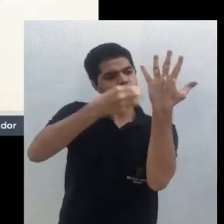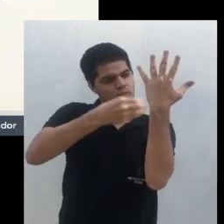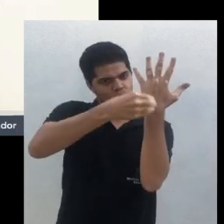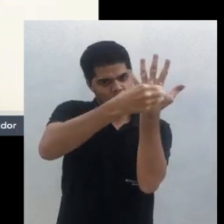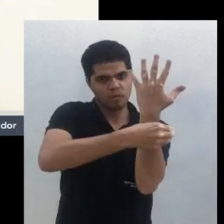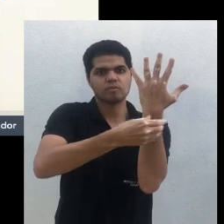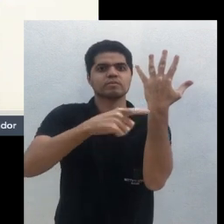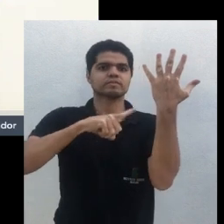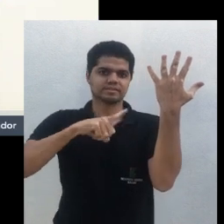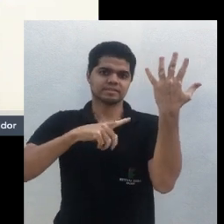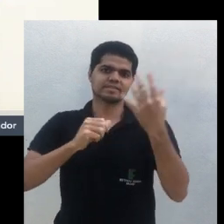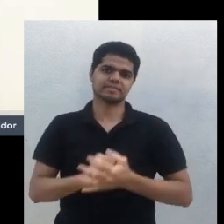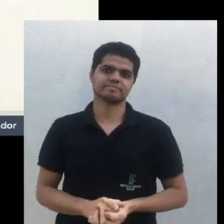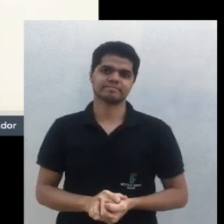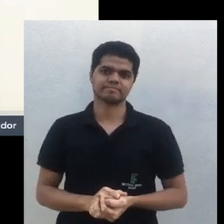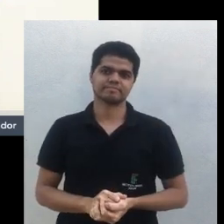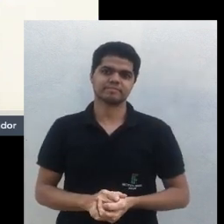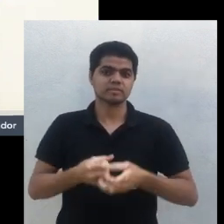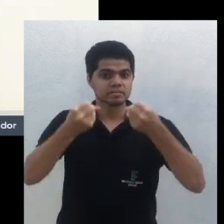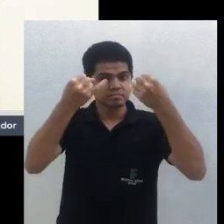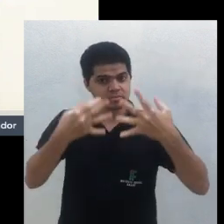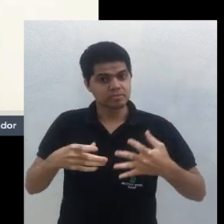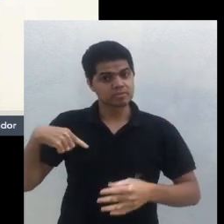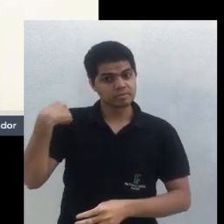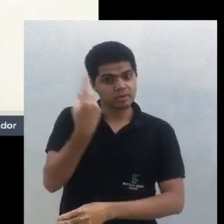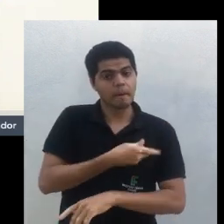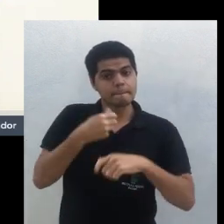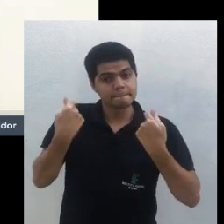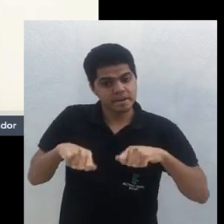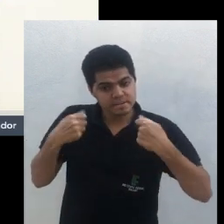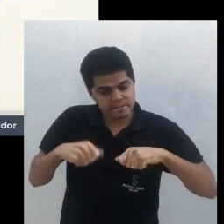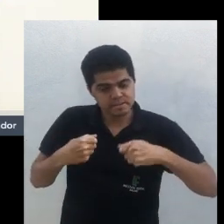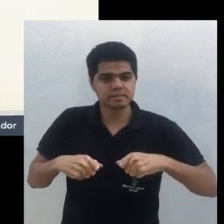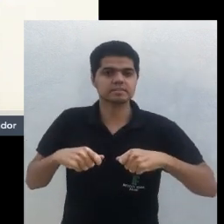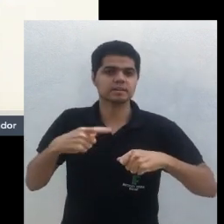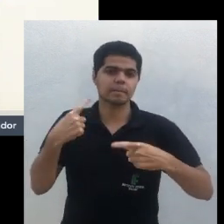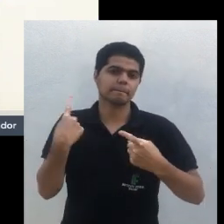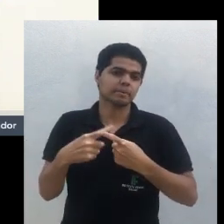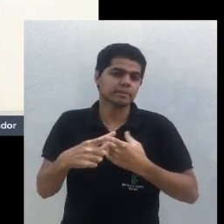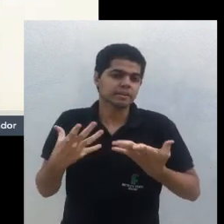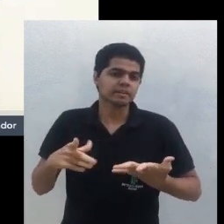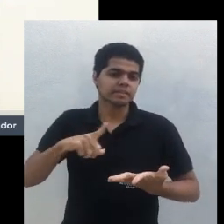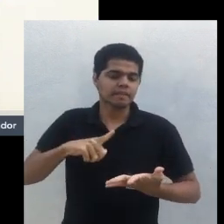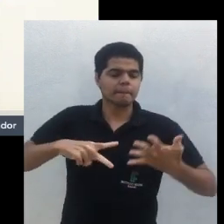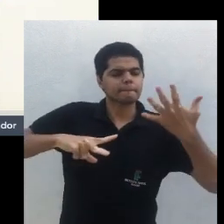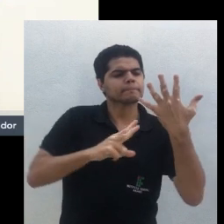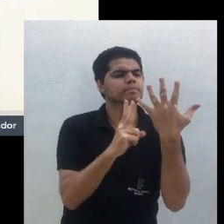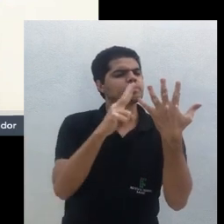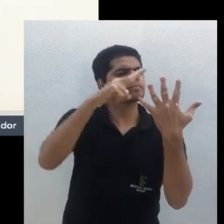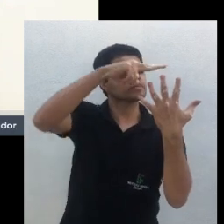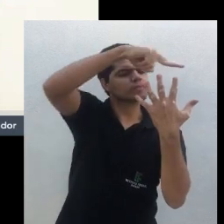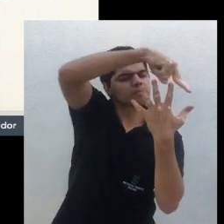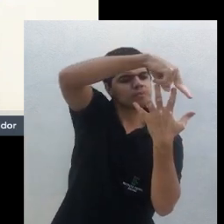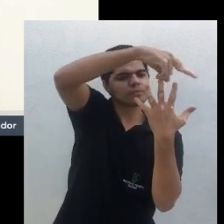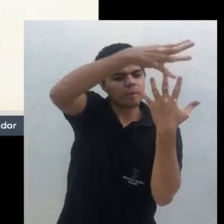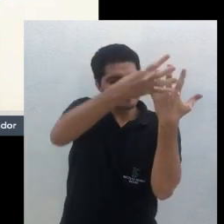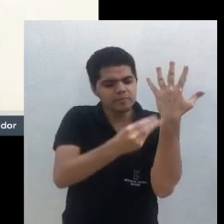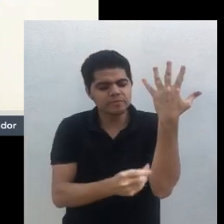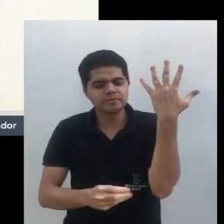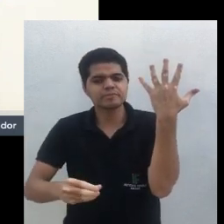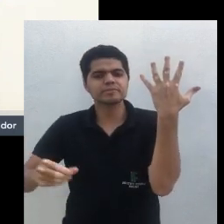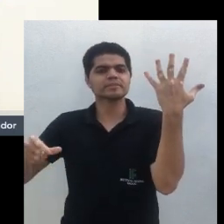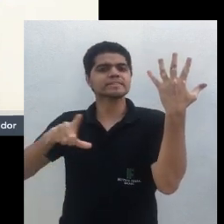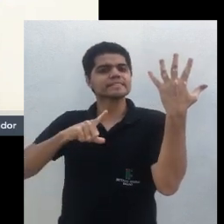colocamos para fornecer biomassa então o manejo também das leguminosas ali vai ser muito importante se eu tirei uma